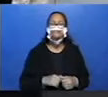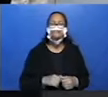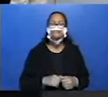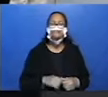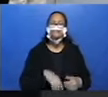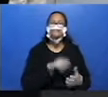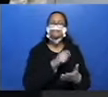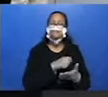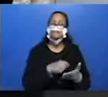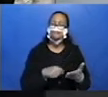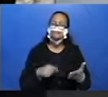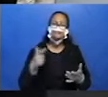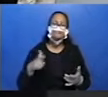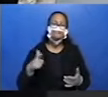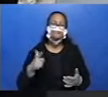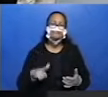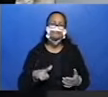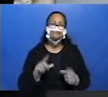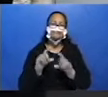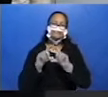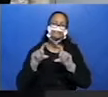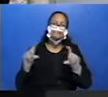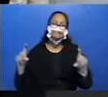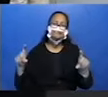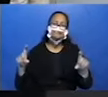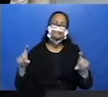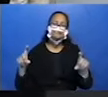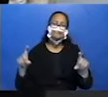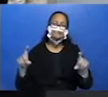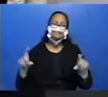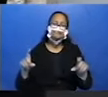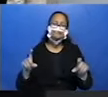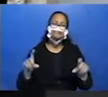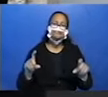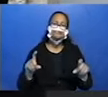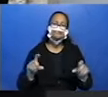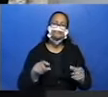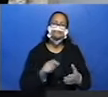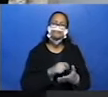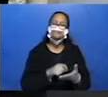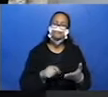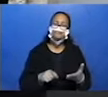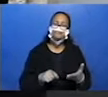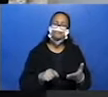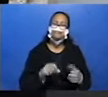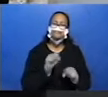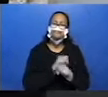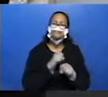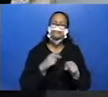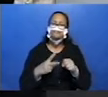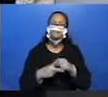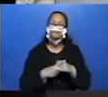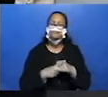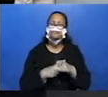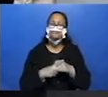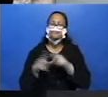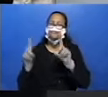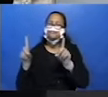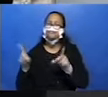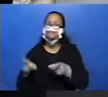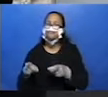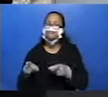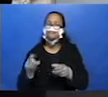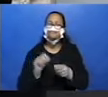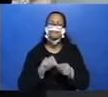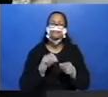Reescreva essas frases acrescentando o advérbio indicado entre parênteses. Isso aqui a gente também vai